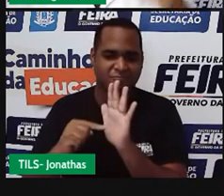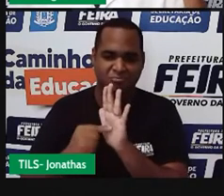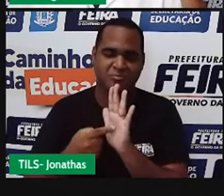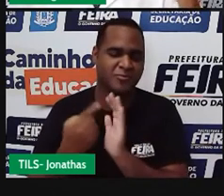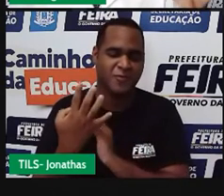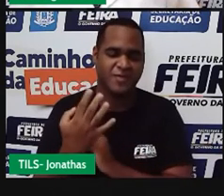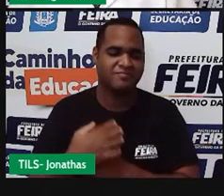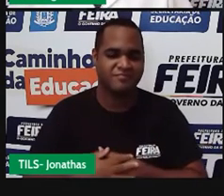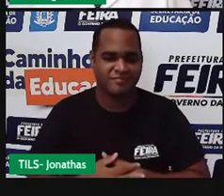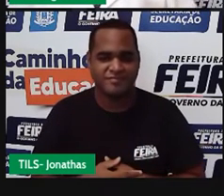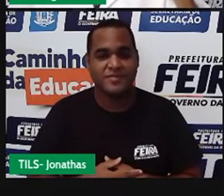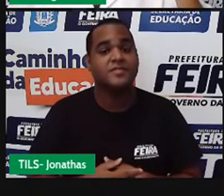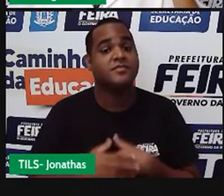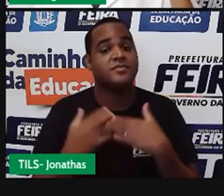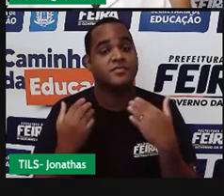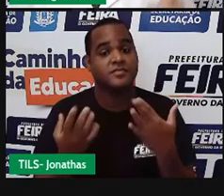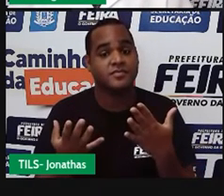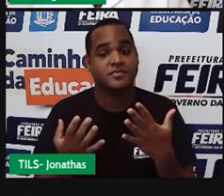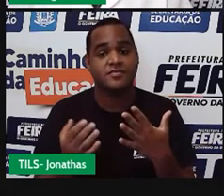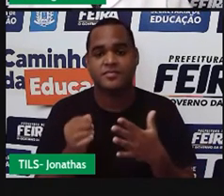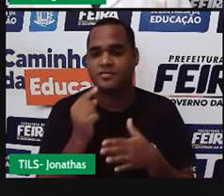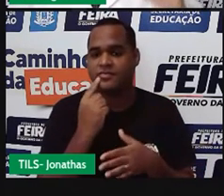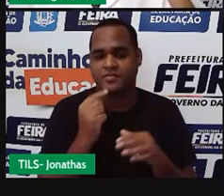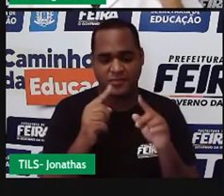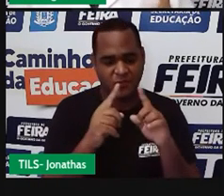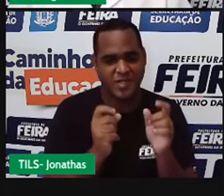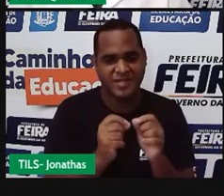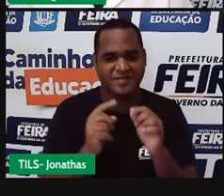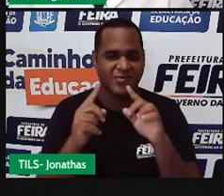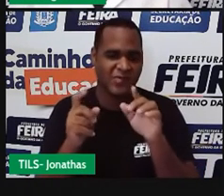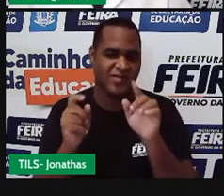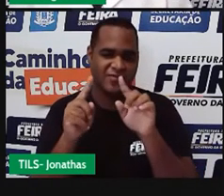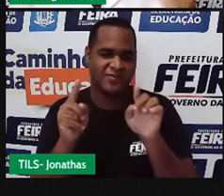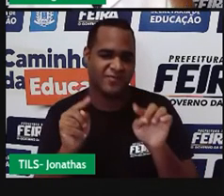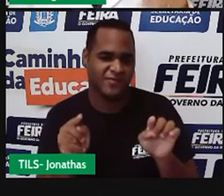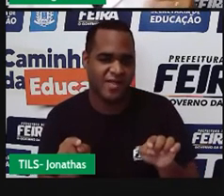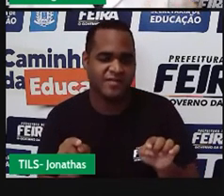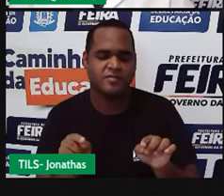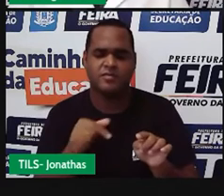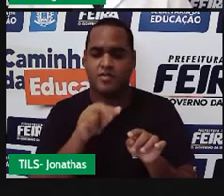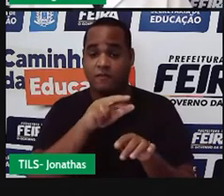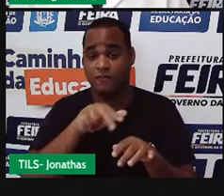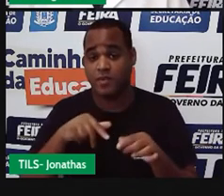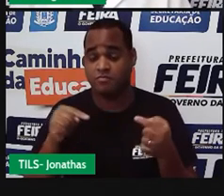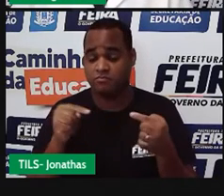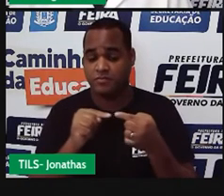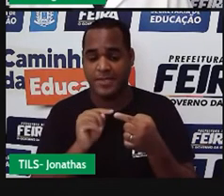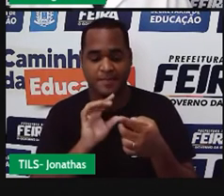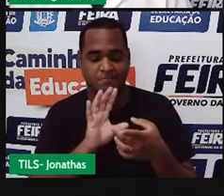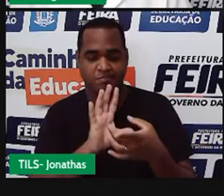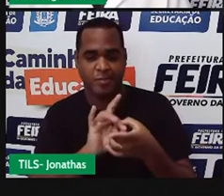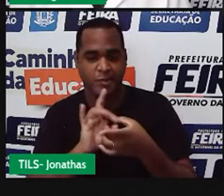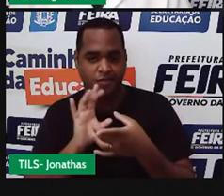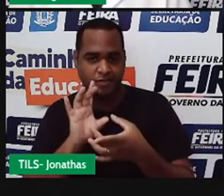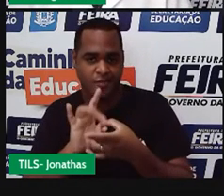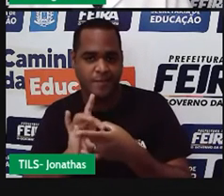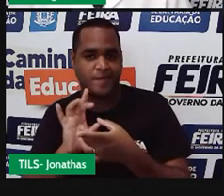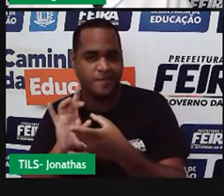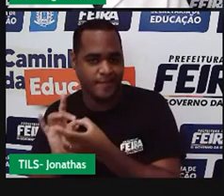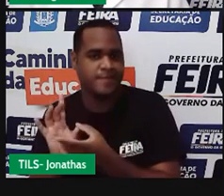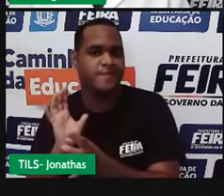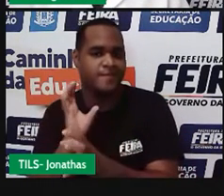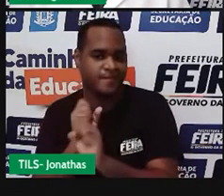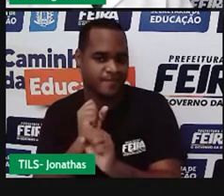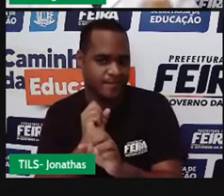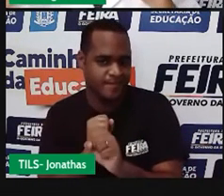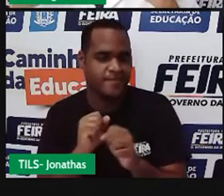Então, os parênteses, os colchetes e as chaves são chamados de sinais de associação. Para